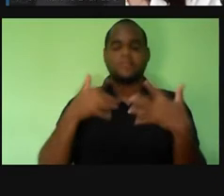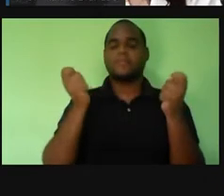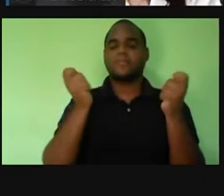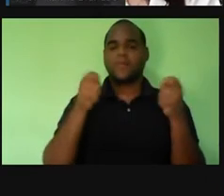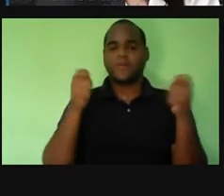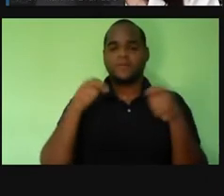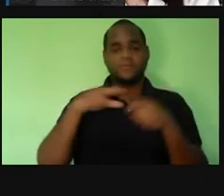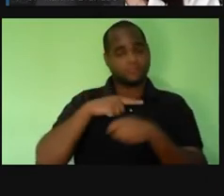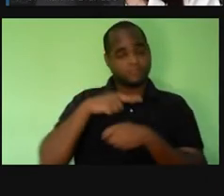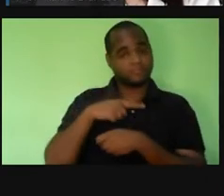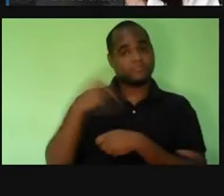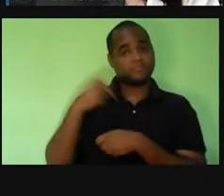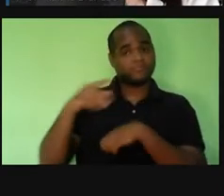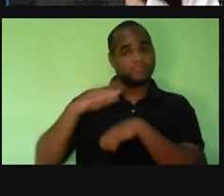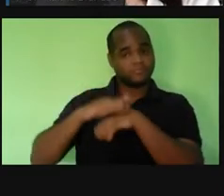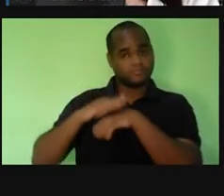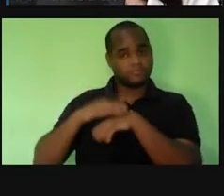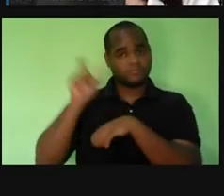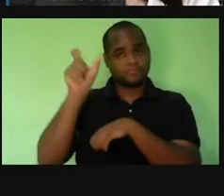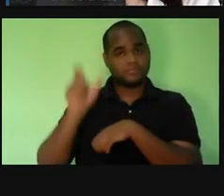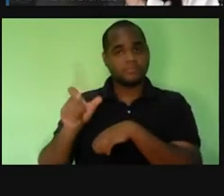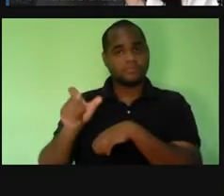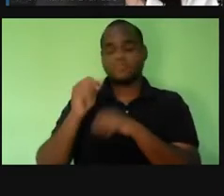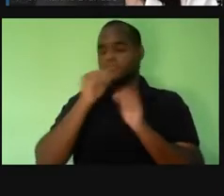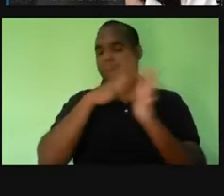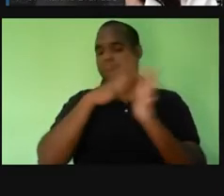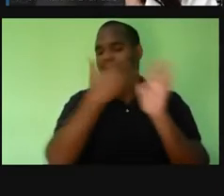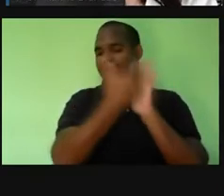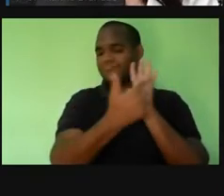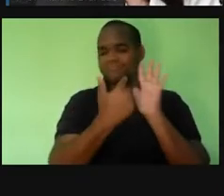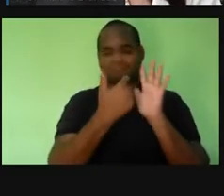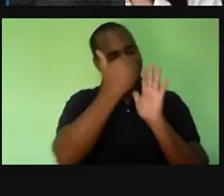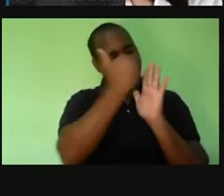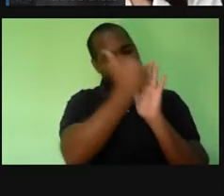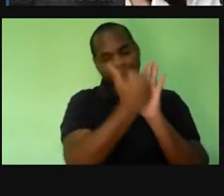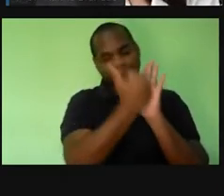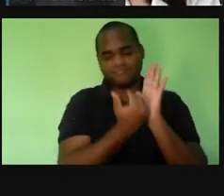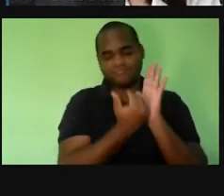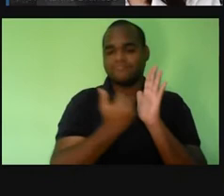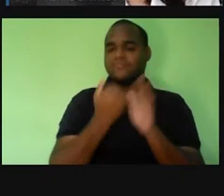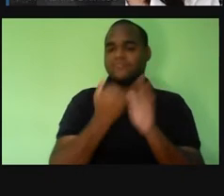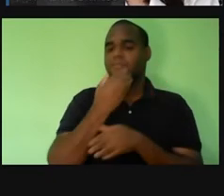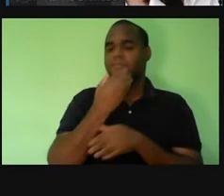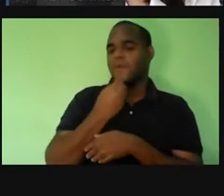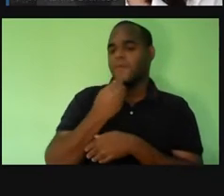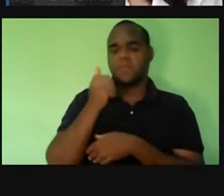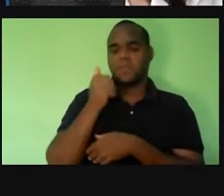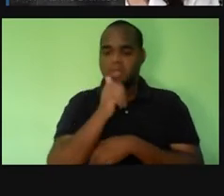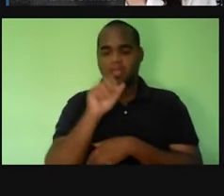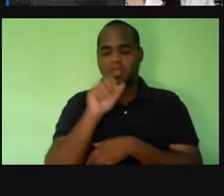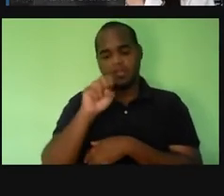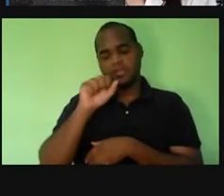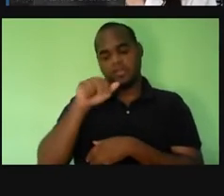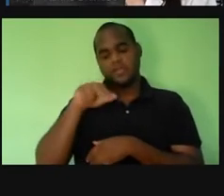realizados, Esses boletins e informes podem ser elaborados por um sanitarista, tá?